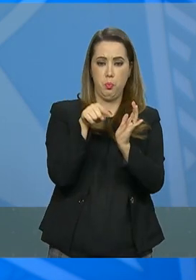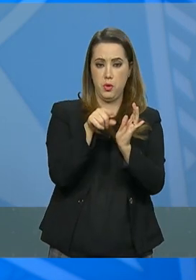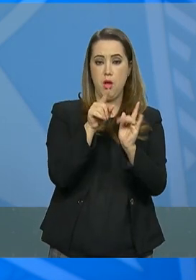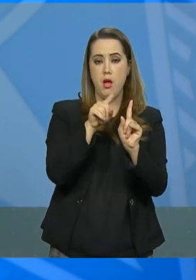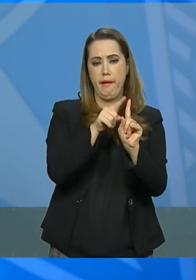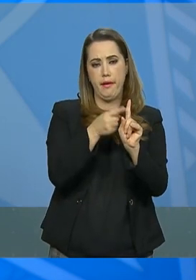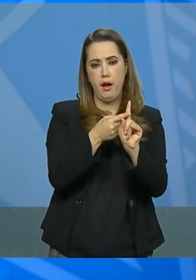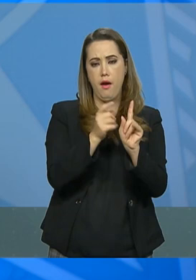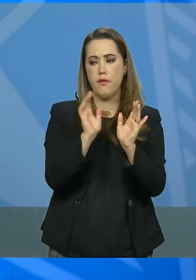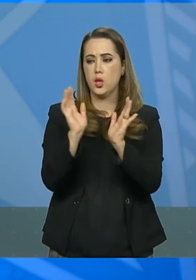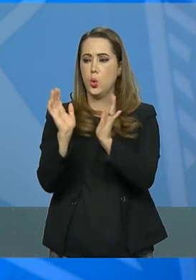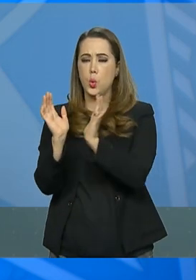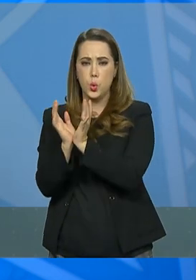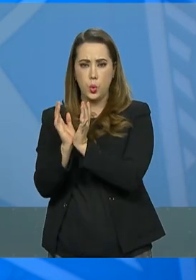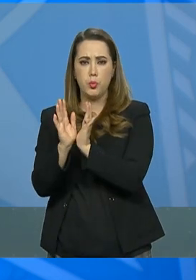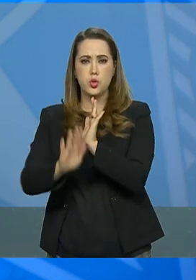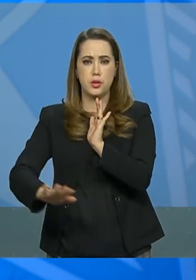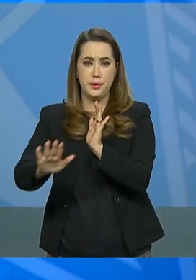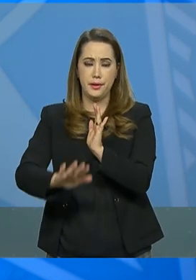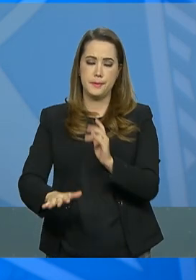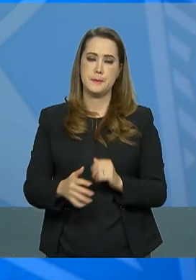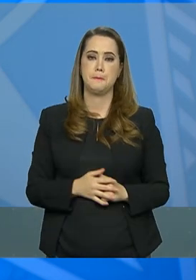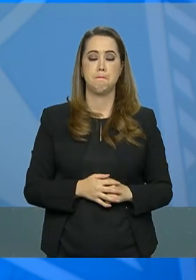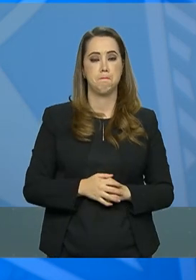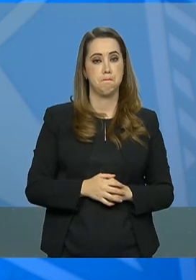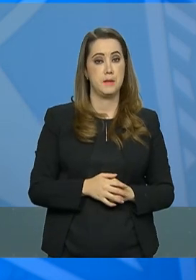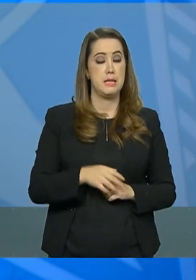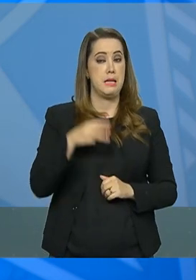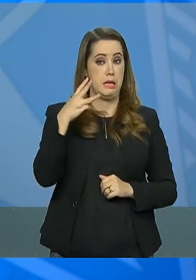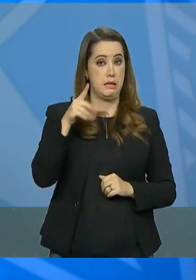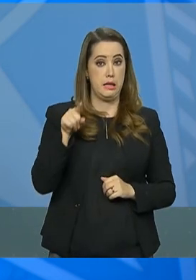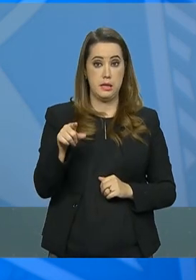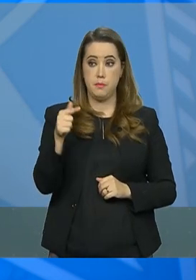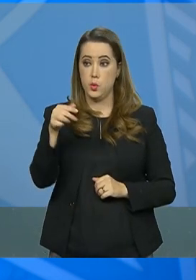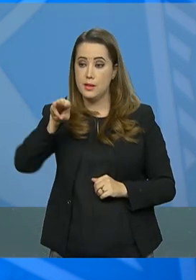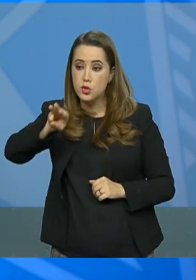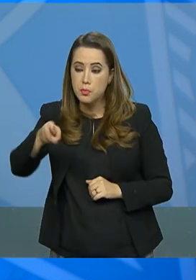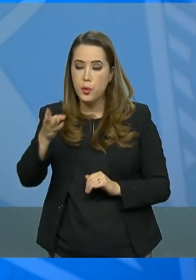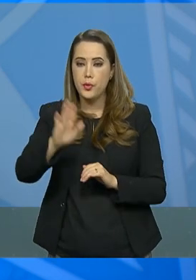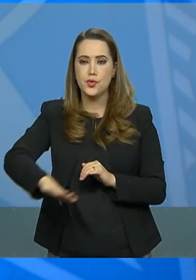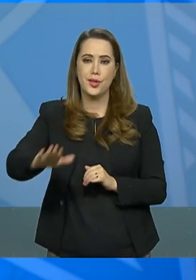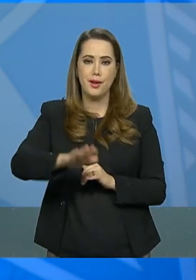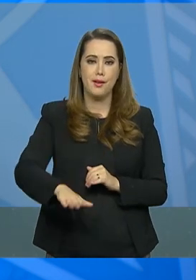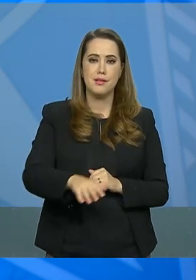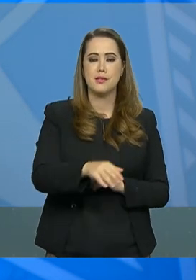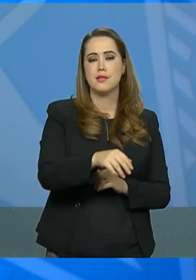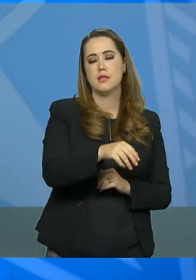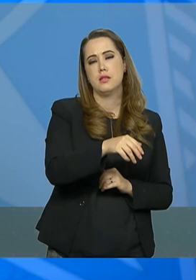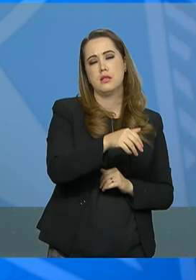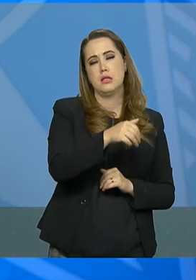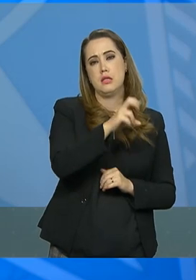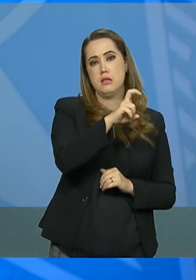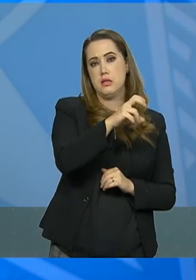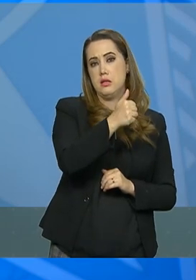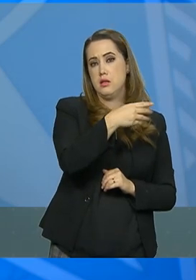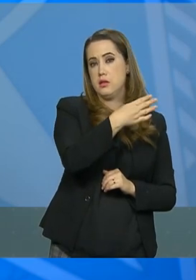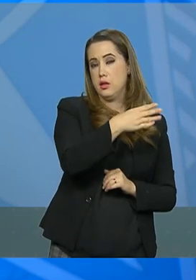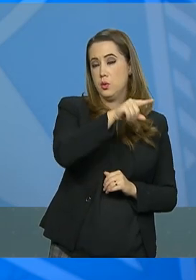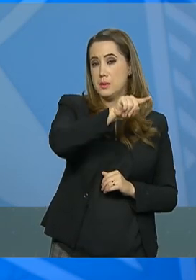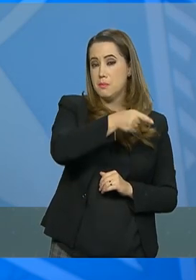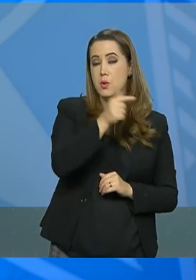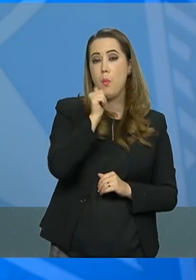São 3,7 milhões de crianças e 514 mil gestantes que